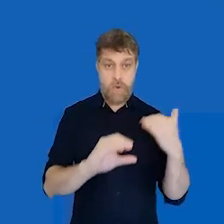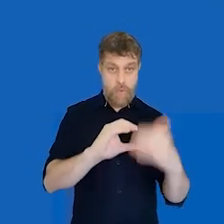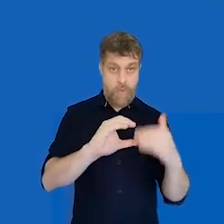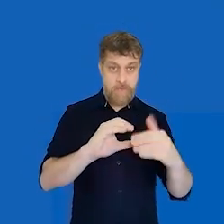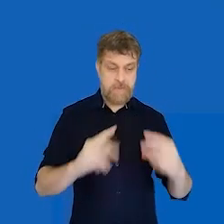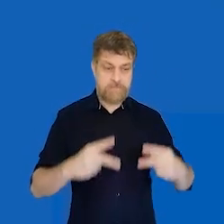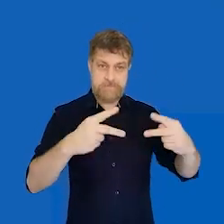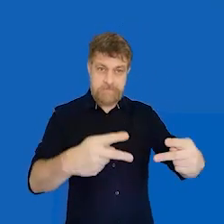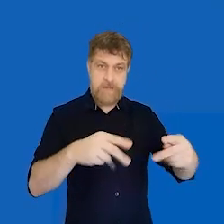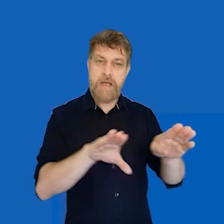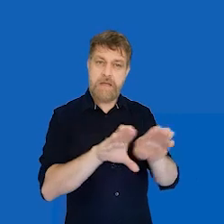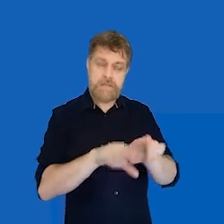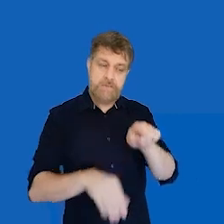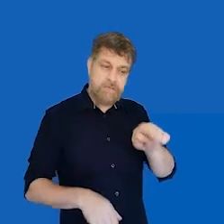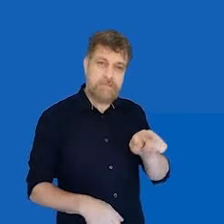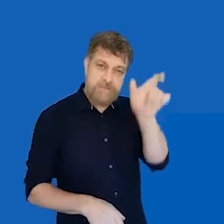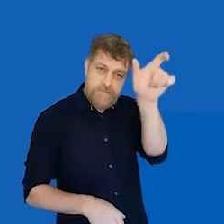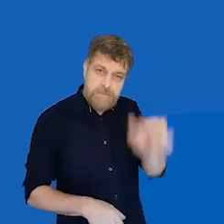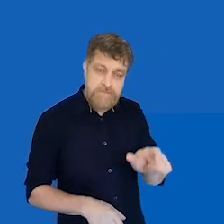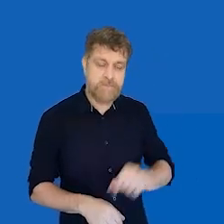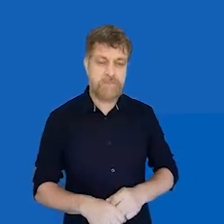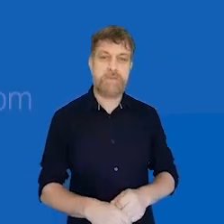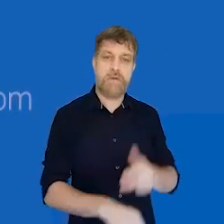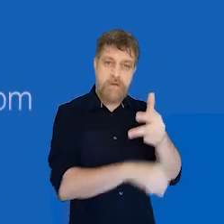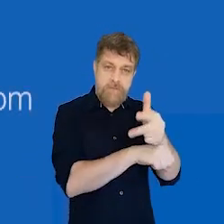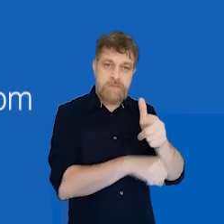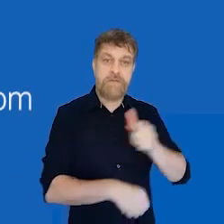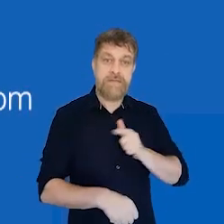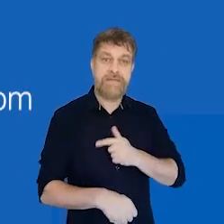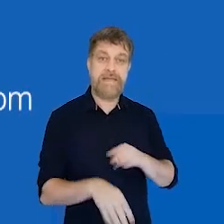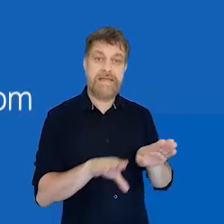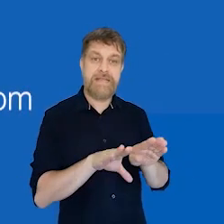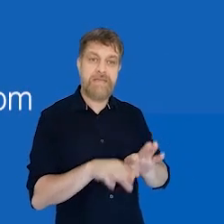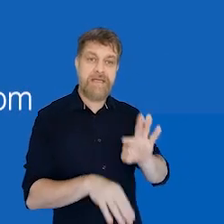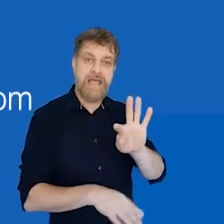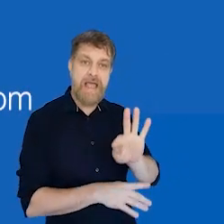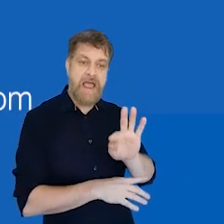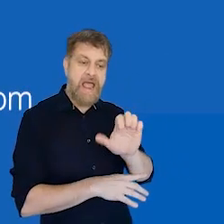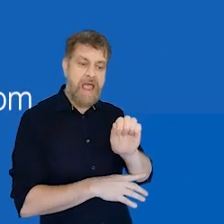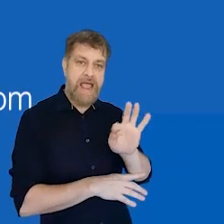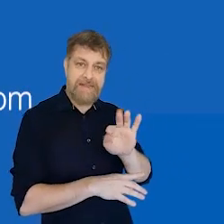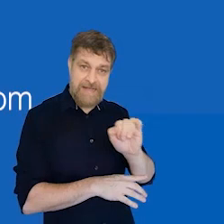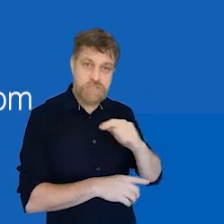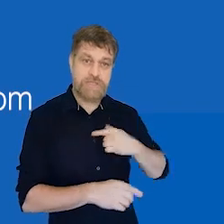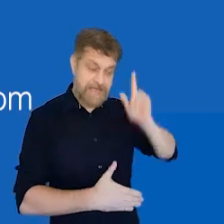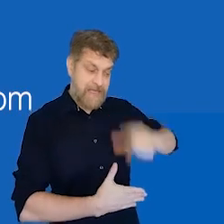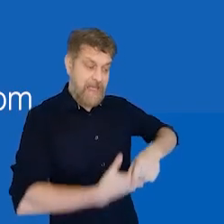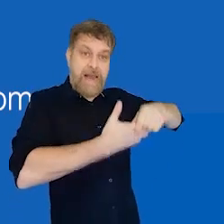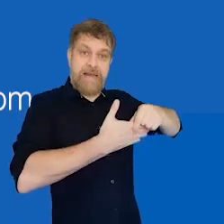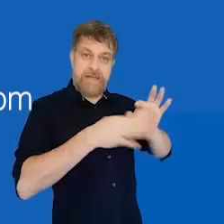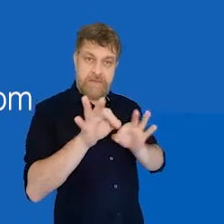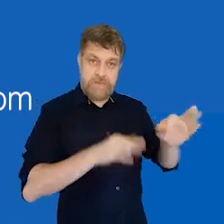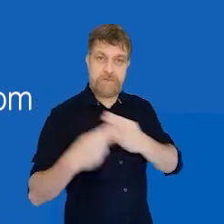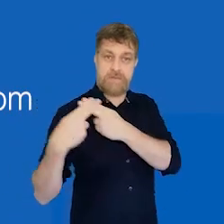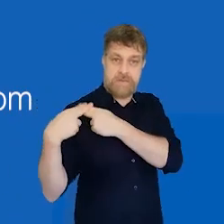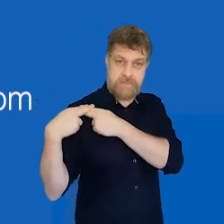mandar para vocês, com os links dos vídeos, tem o e-mail da Tatiana Augusto, que é a nossa líder desse projeto. Ela é